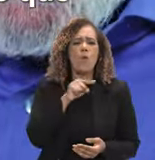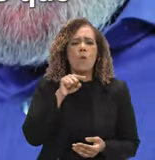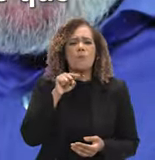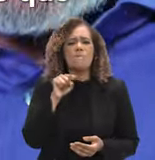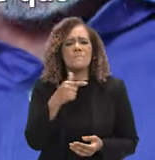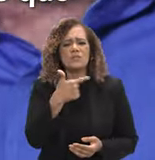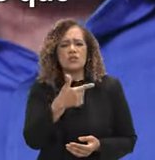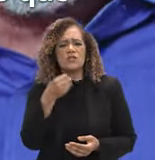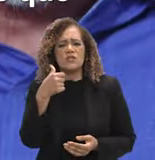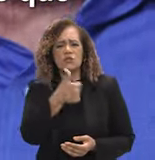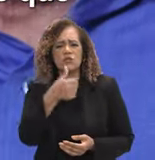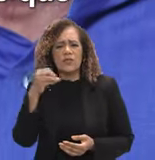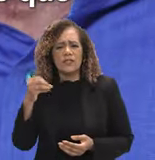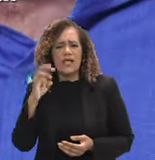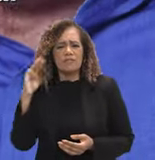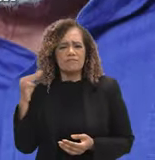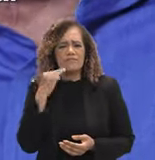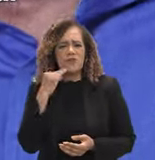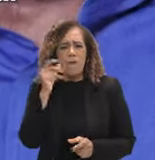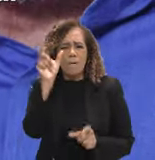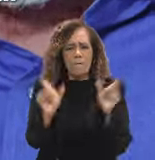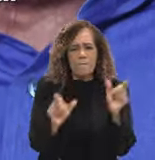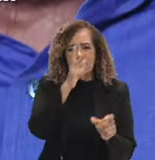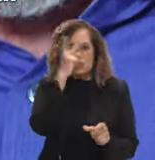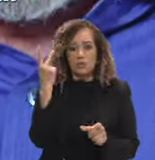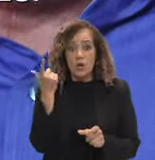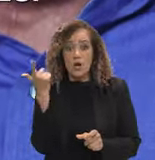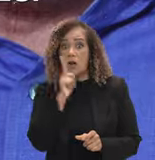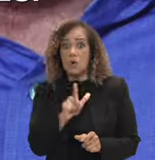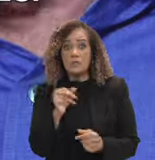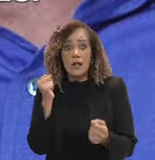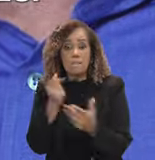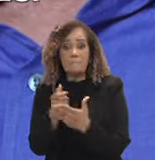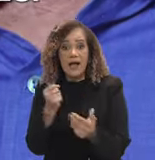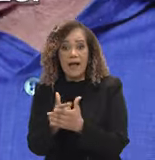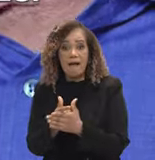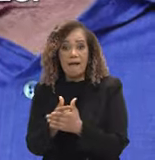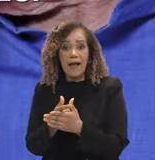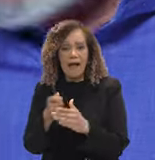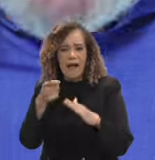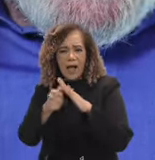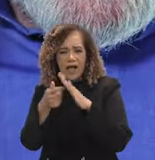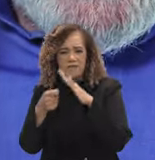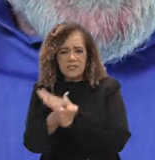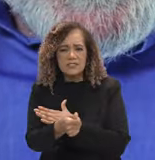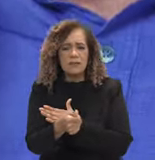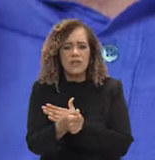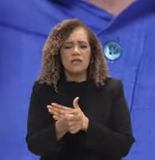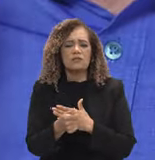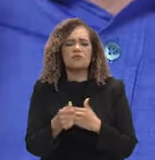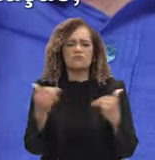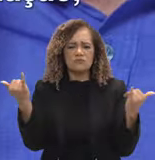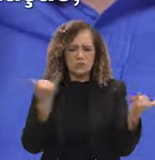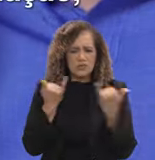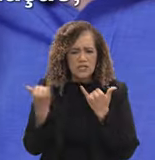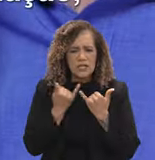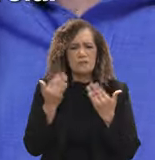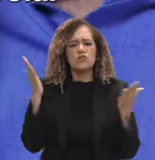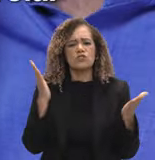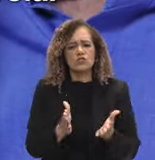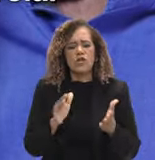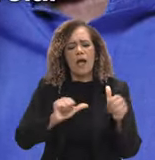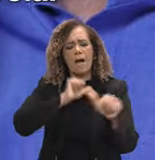mil pessoas que não conseguiram pagar o financiamento do filho. Nós anunciamos que vamos fazer uma